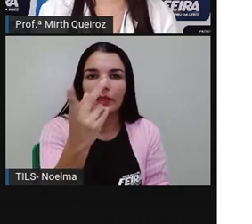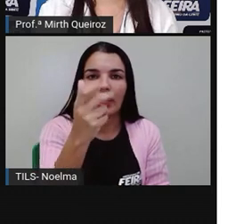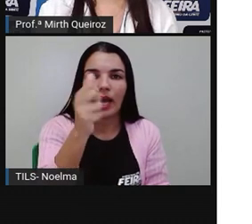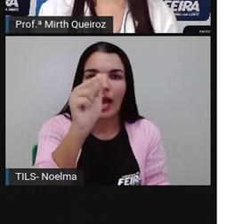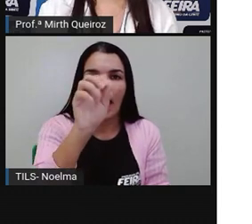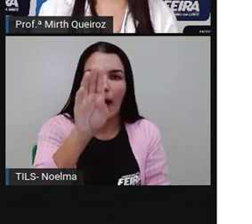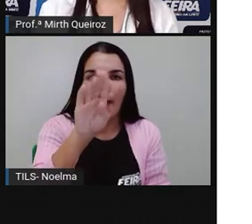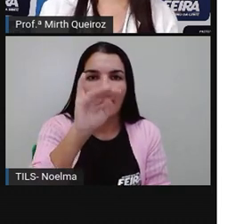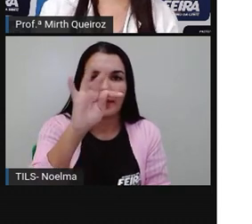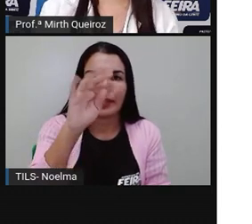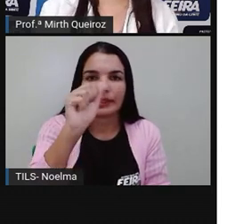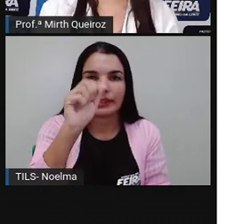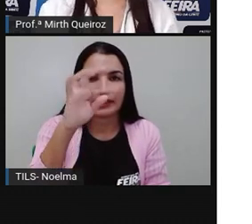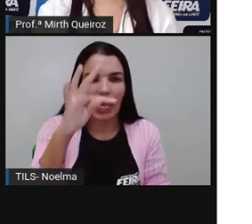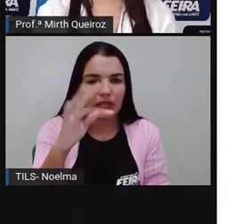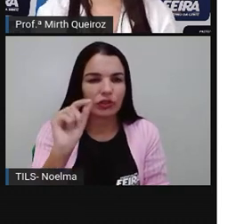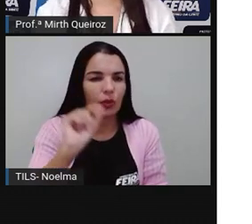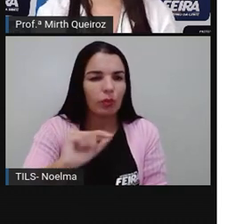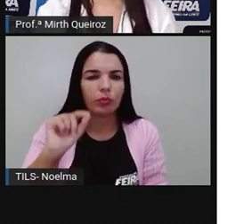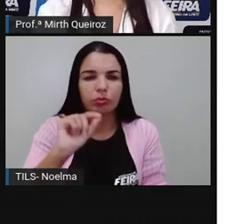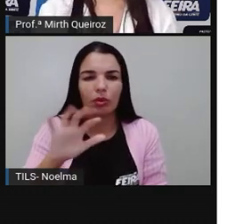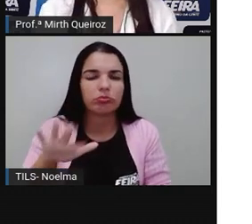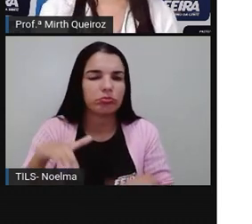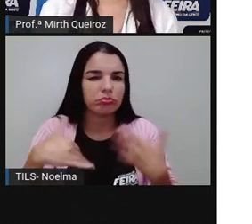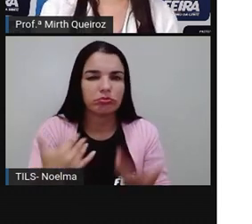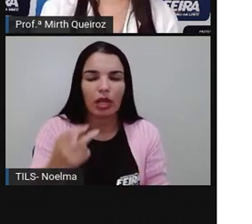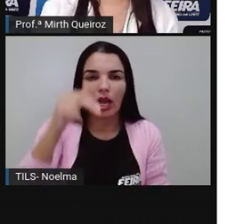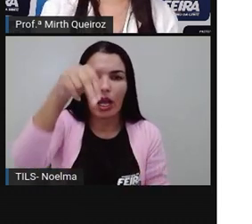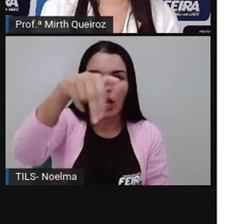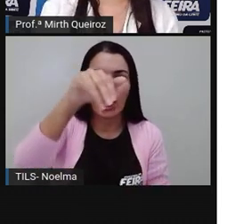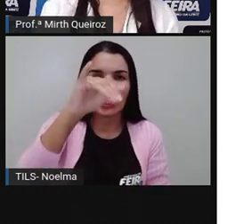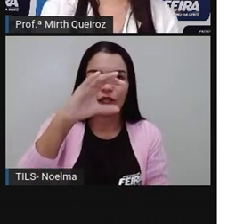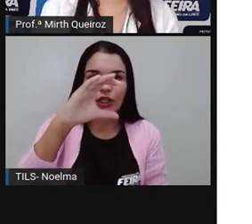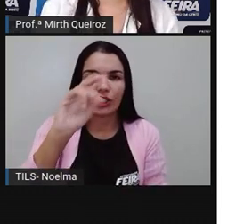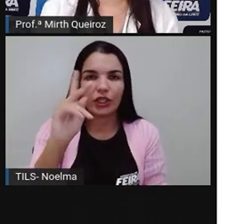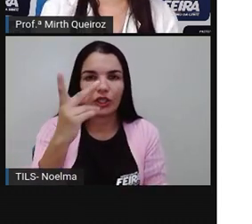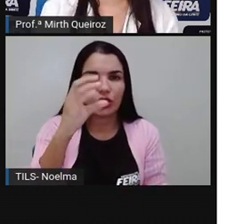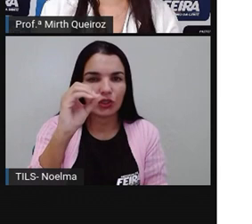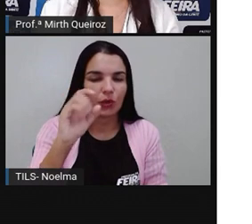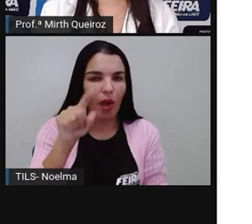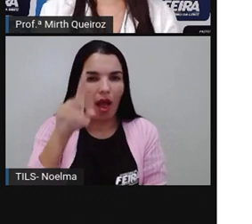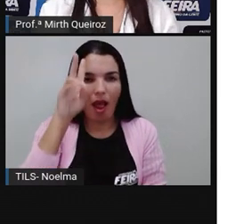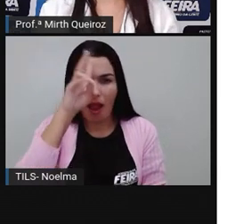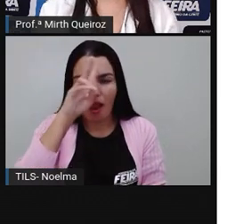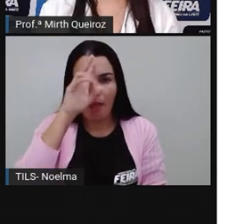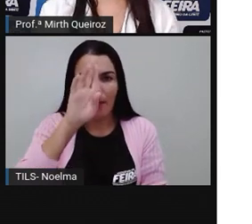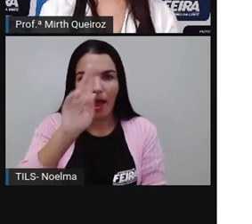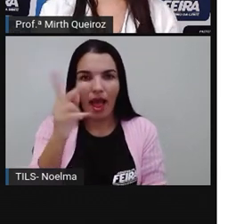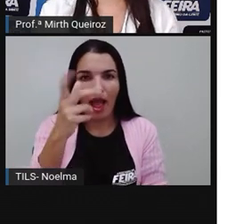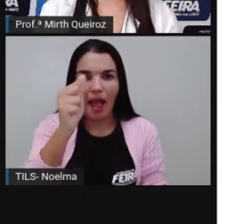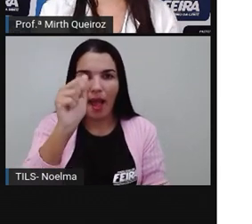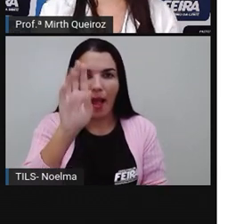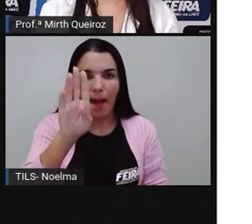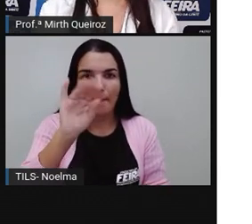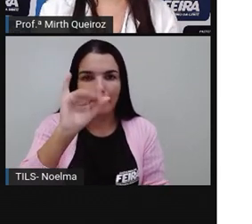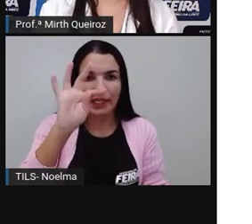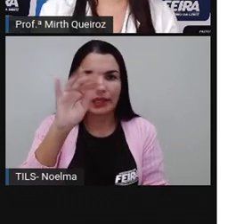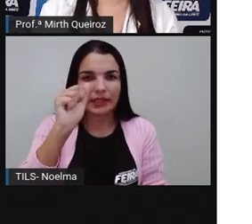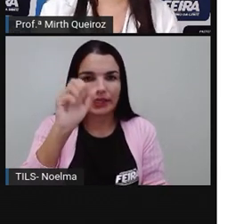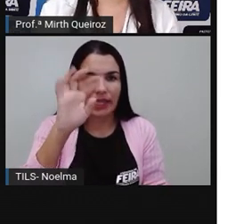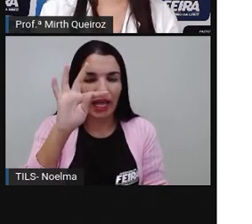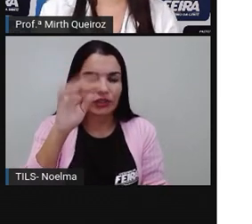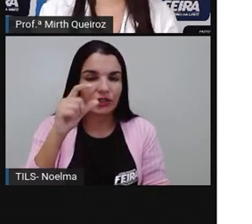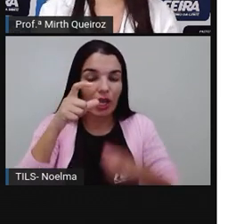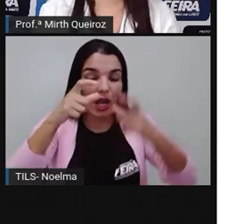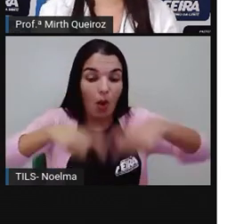ecológico. Qual o habitat? Qual o nicho ecológico? Quando a gente falar sobre habitat, é o local onde vive determinado ser vivo. Quando a